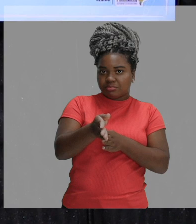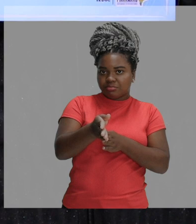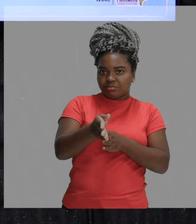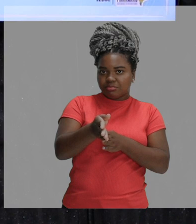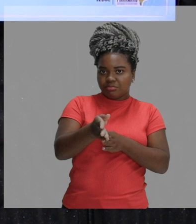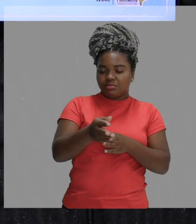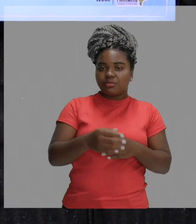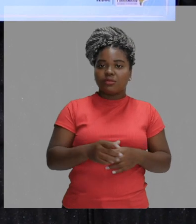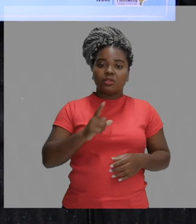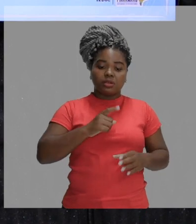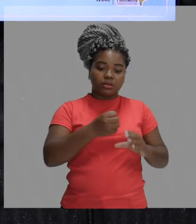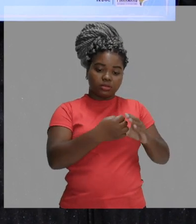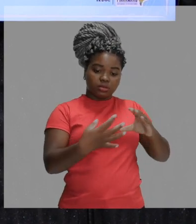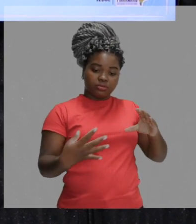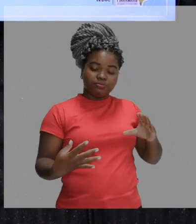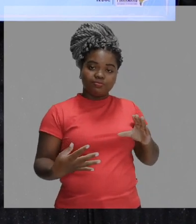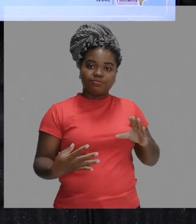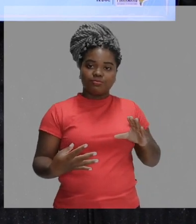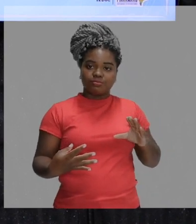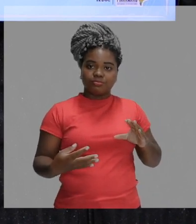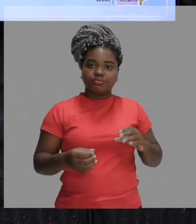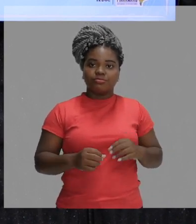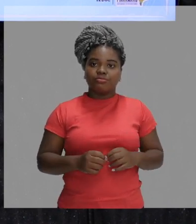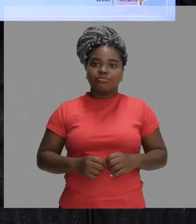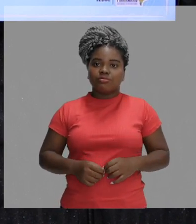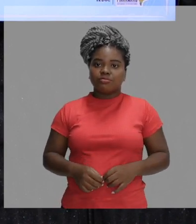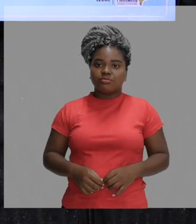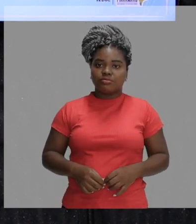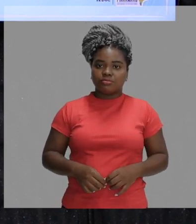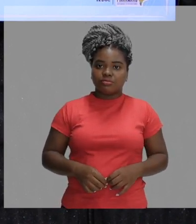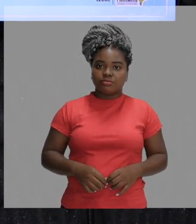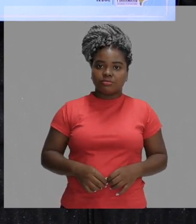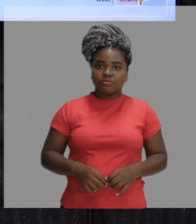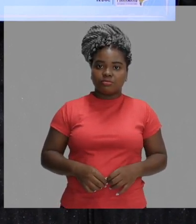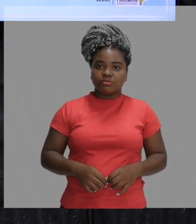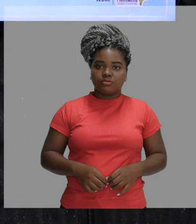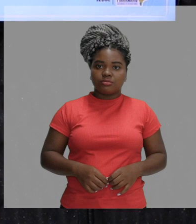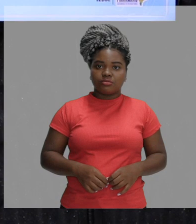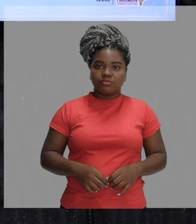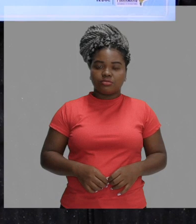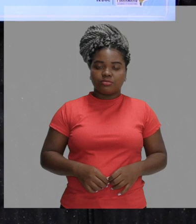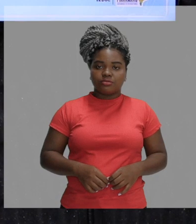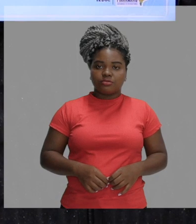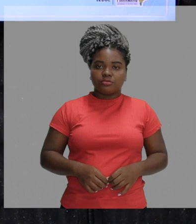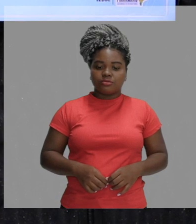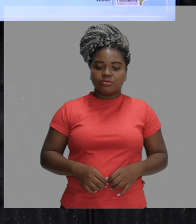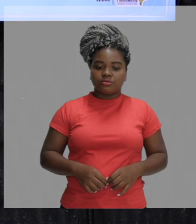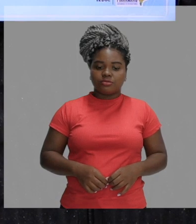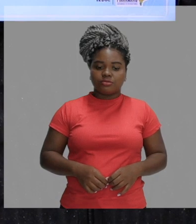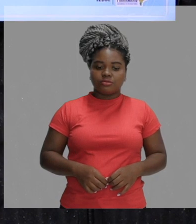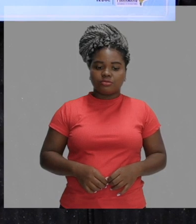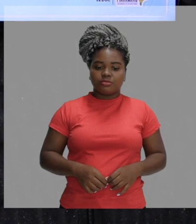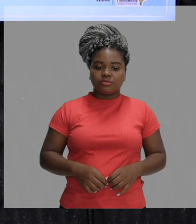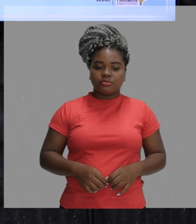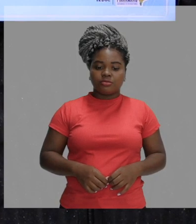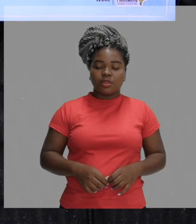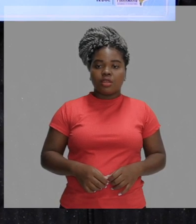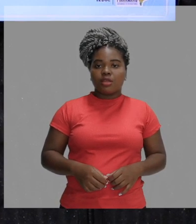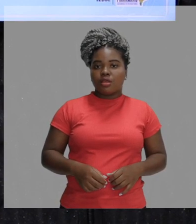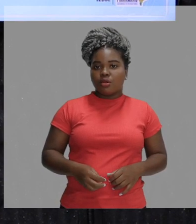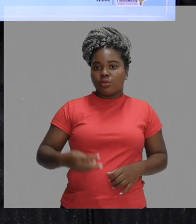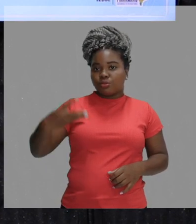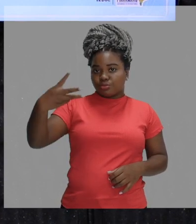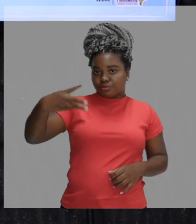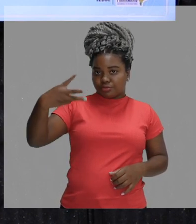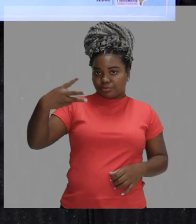mantendo as suas características. Ok? Então, esse é o princípio da independência da luz. O